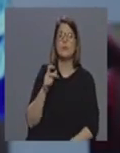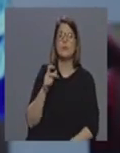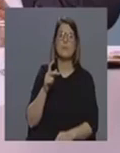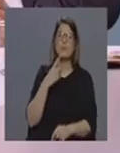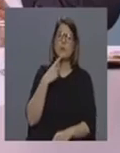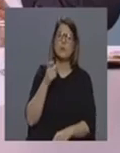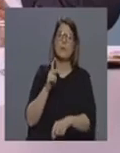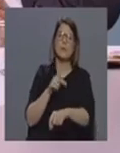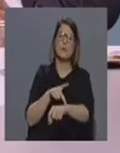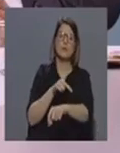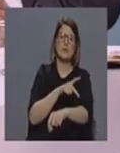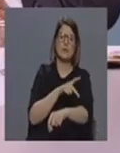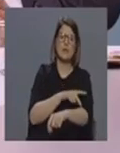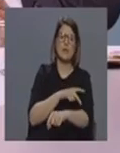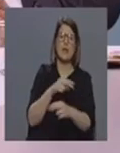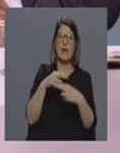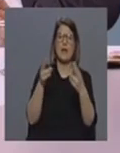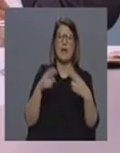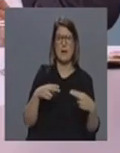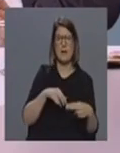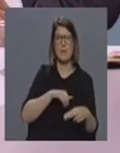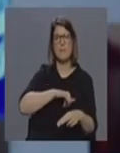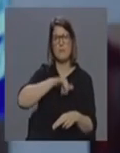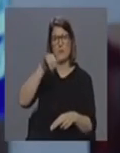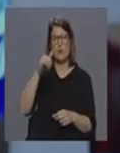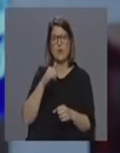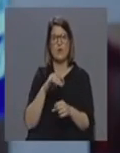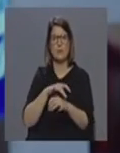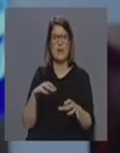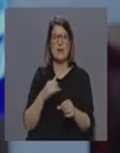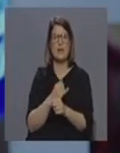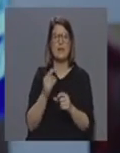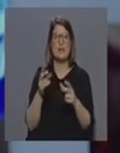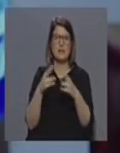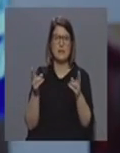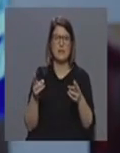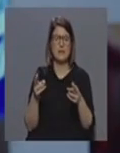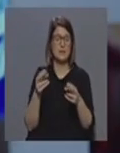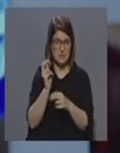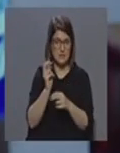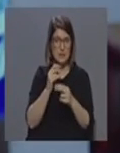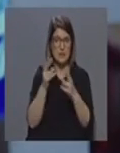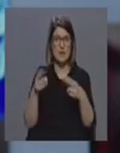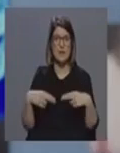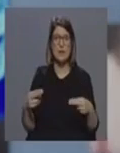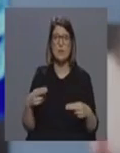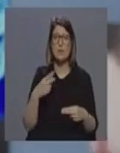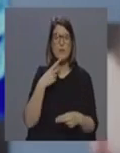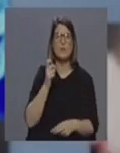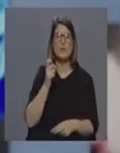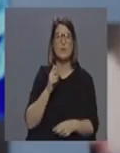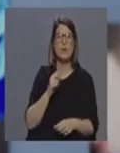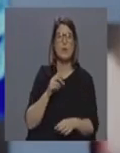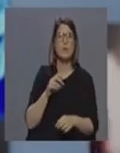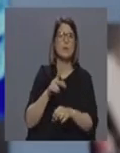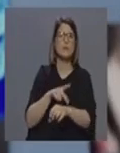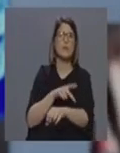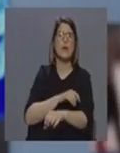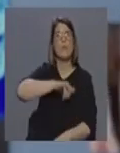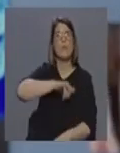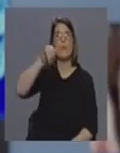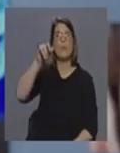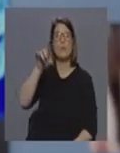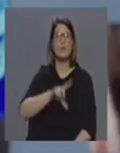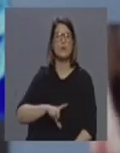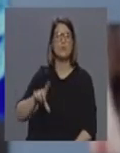ir para a Angra do Heroísmo para o hospital de São Espírito e etc mas nunca questionaram o porquê de ir de Ponta Elegada para Lisboa porque em primeira